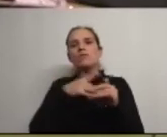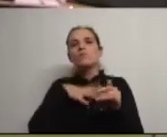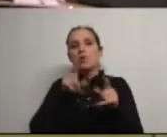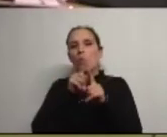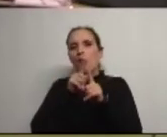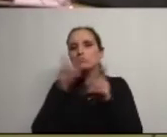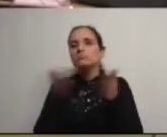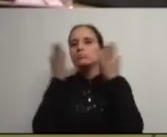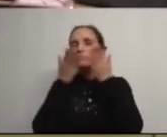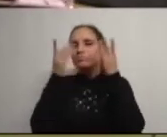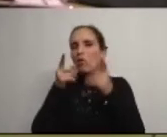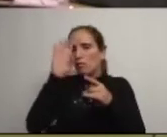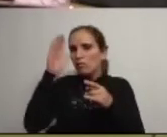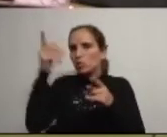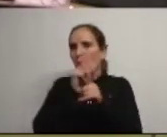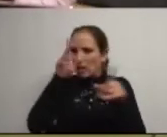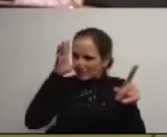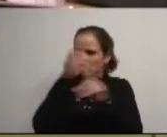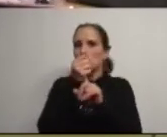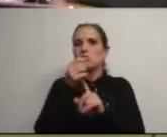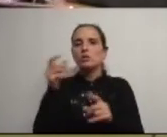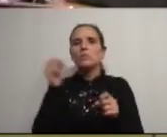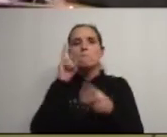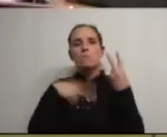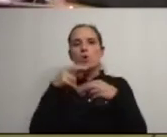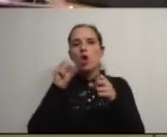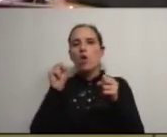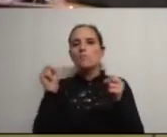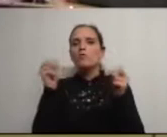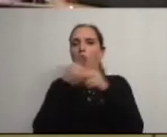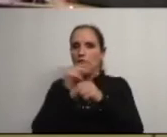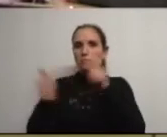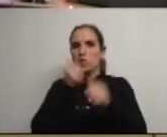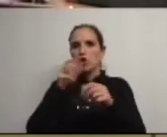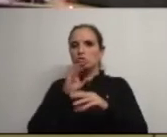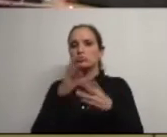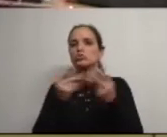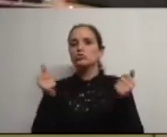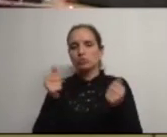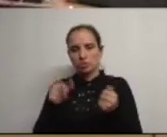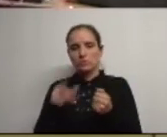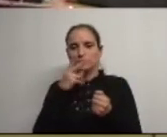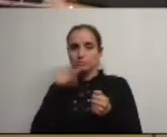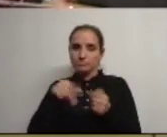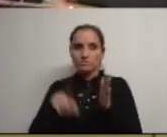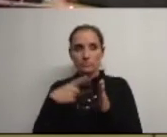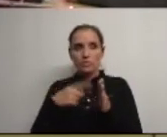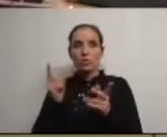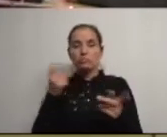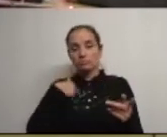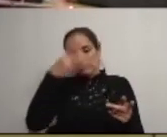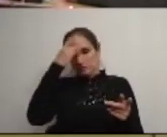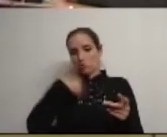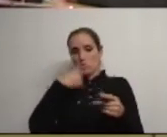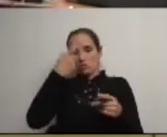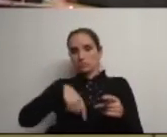desafiar o futuro queremos procurar as melhores soluções para a nossa terra e aquilo que me compete enquanto presidente de